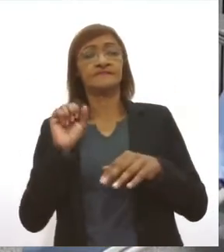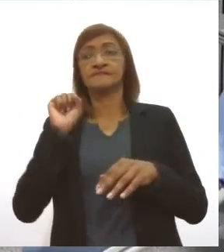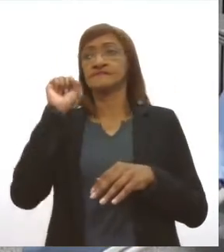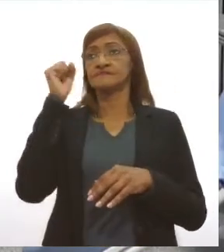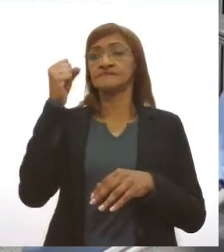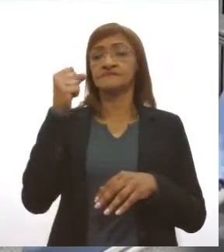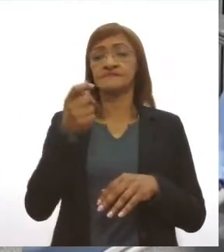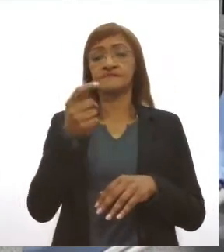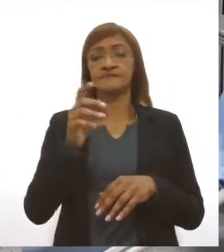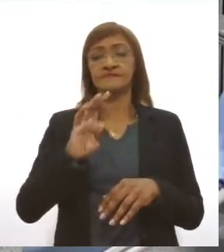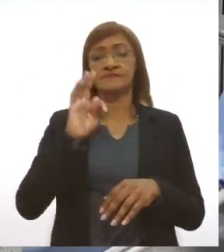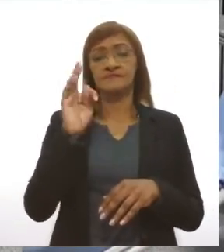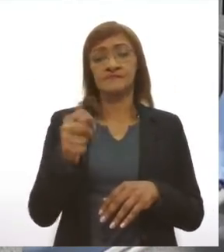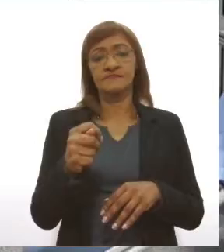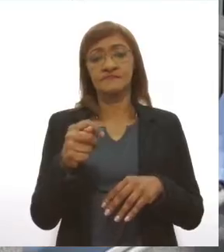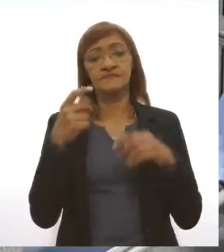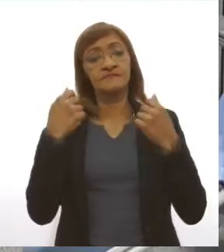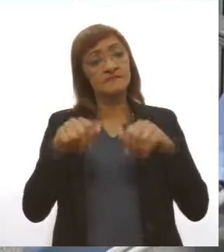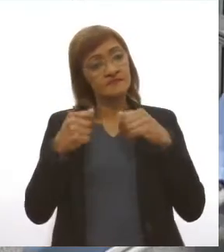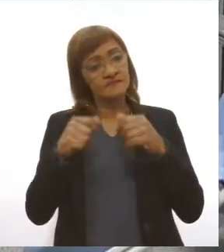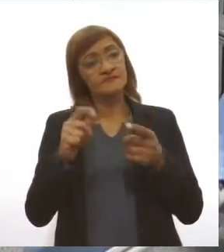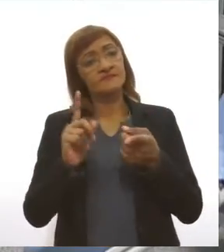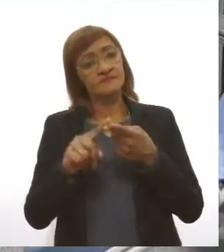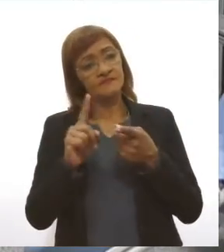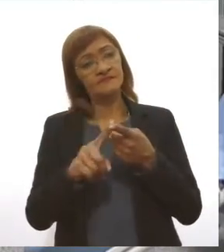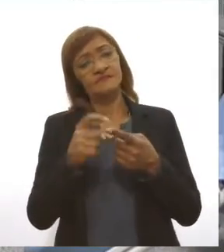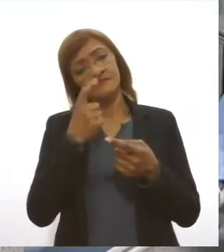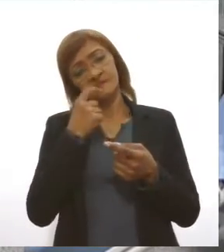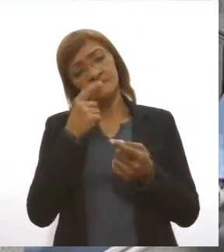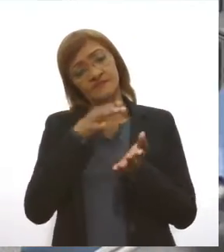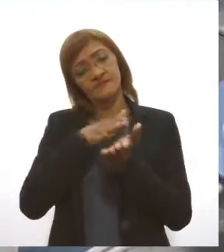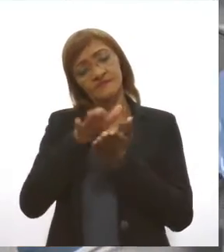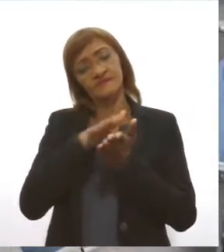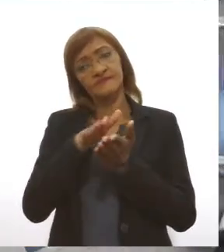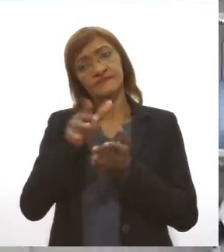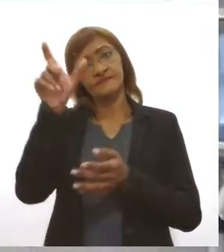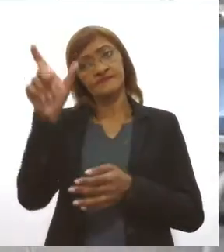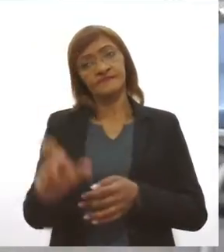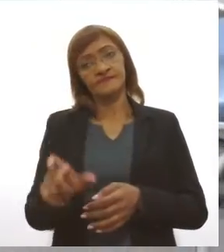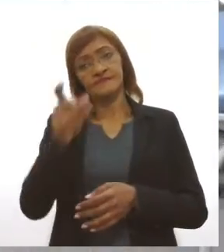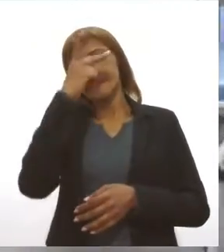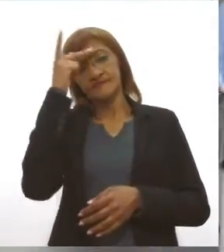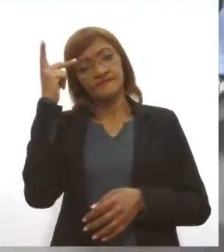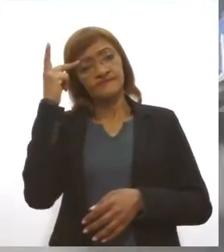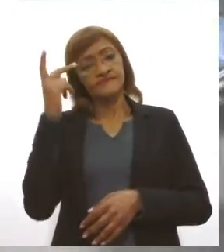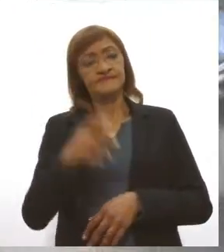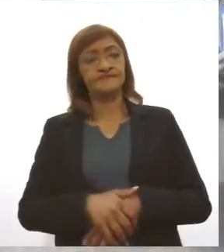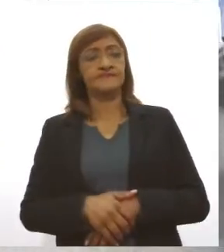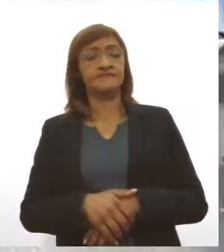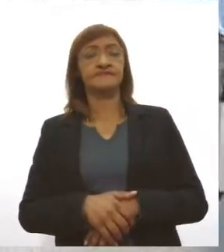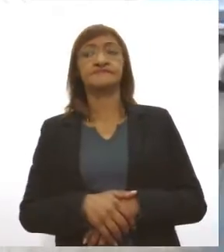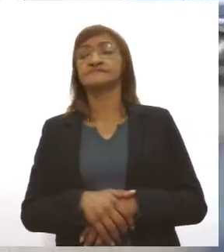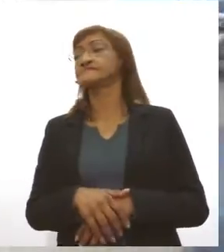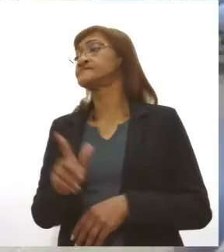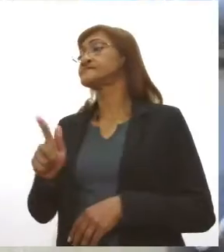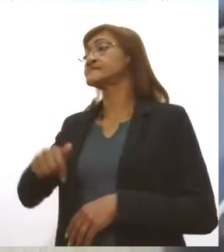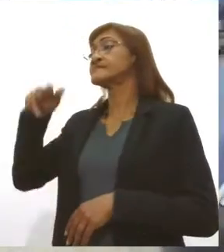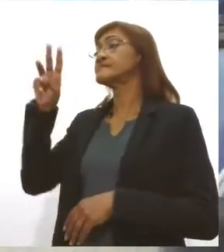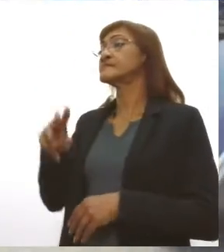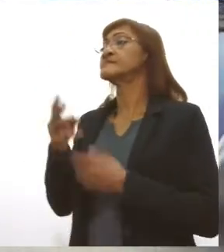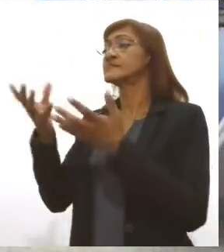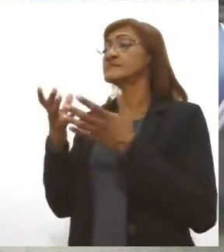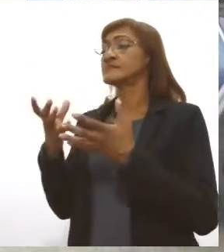requer também reserva de sangue para uma necessidade desse paciente. Rosângela, quem quiser ser doador, quais são os